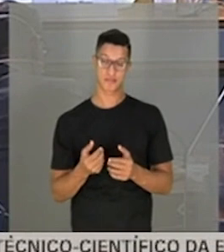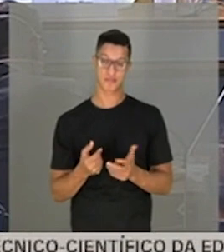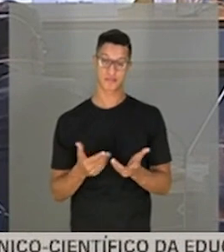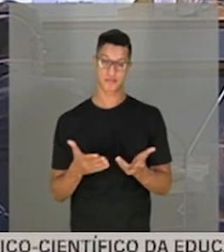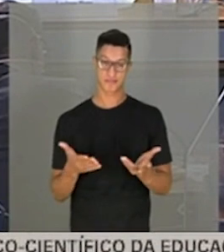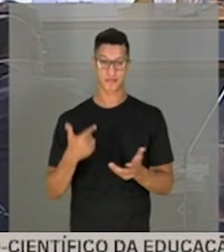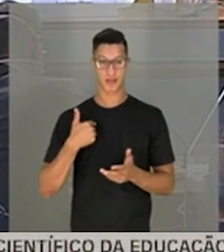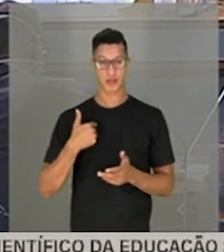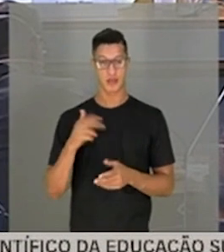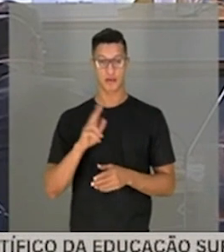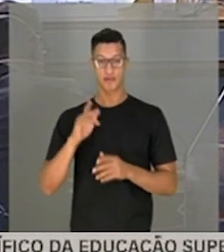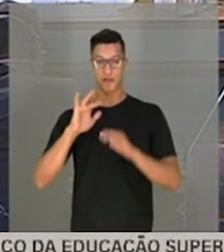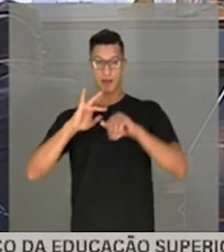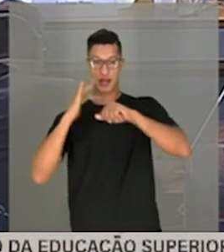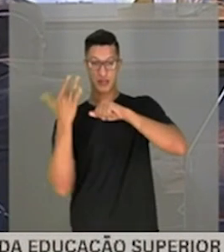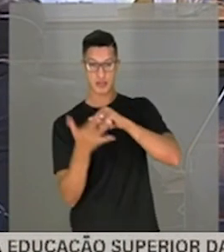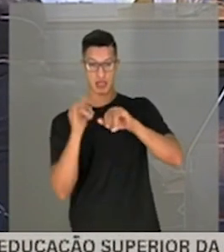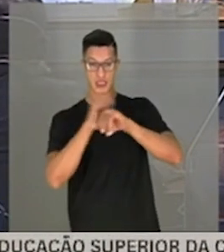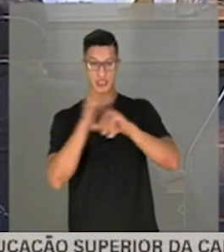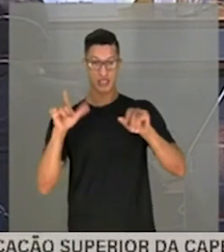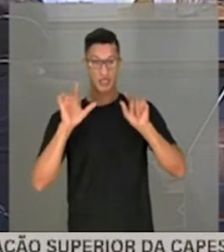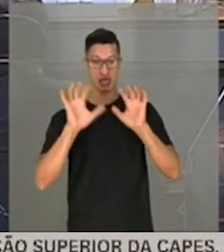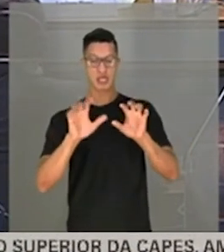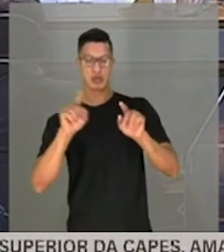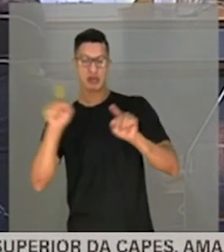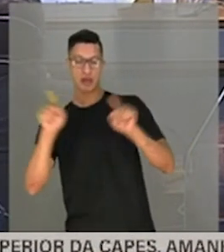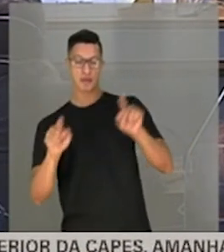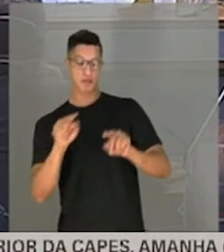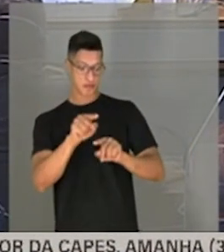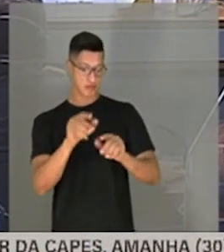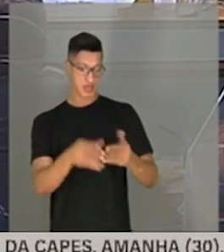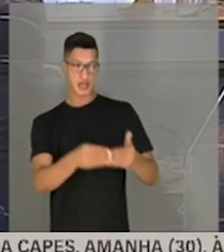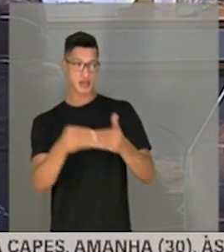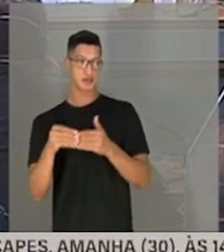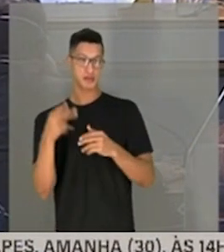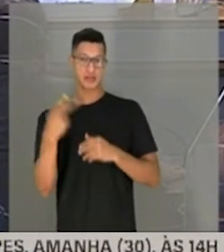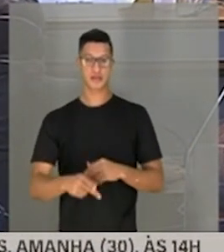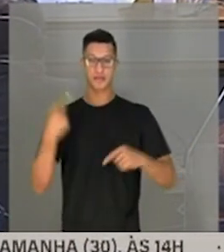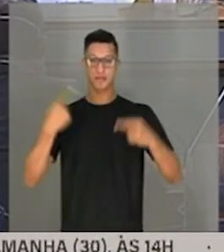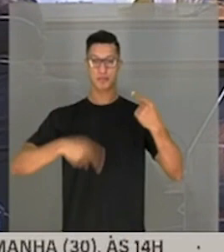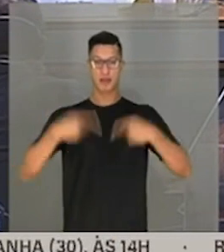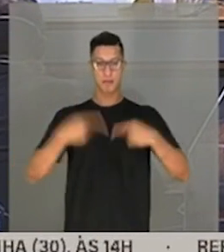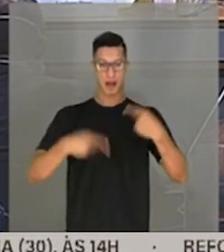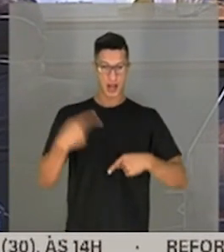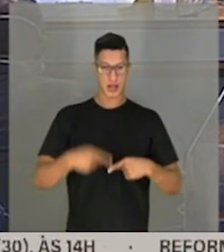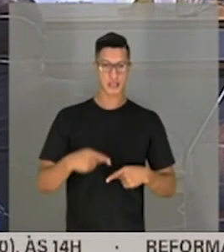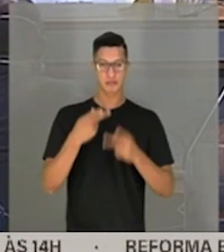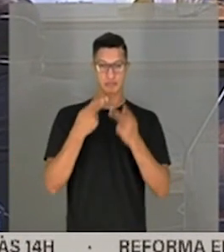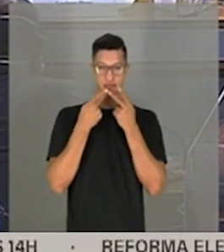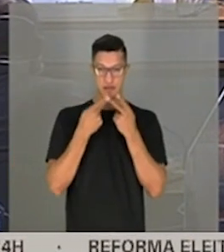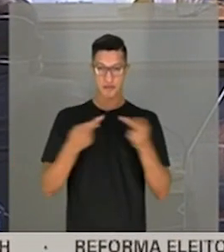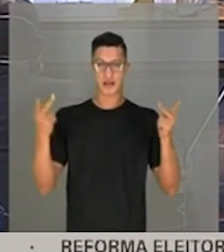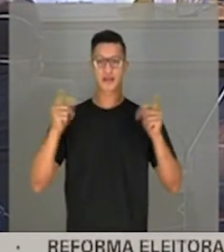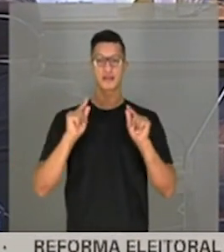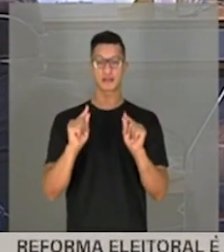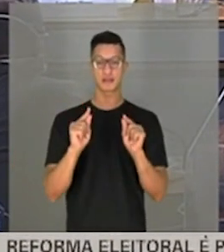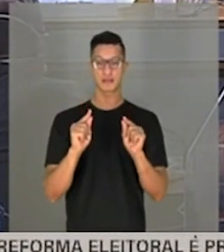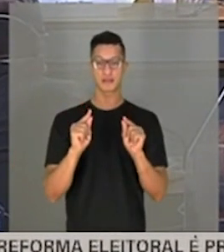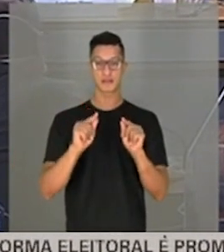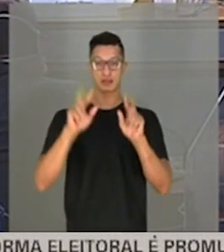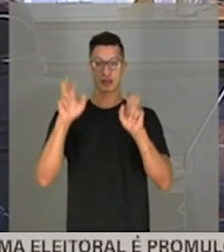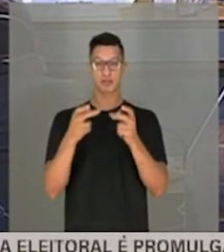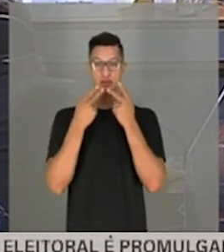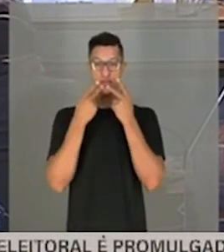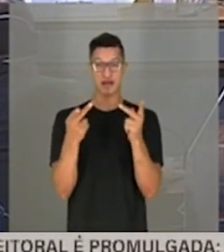E eu não fui para as redes sociais dizer que isso ou aquilo. O senhor é que trouxe o debate falando, suas